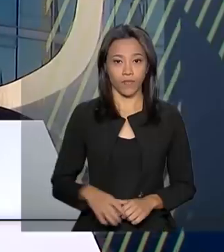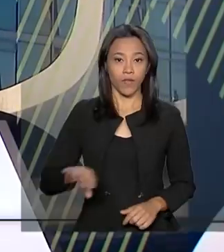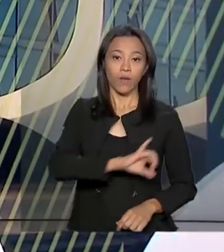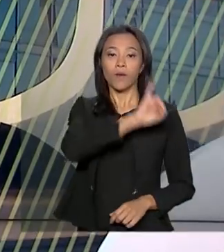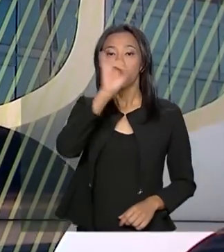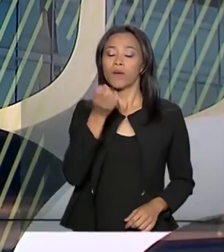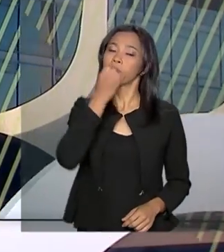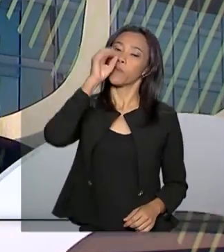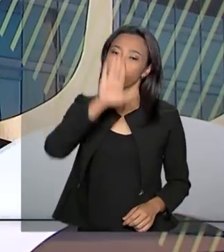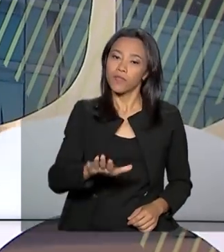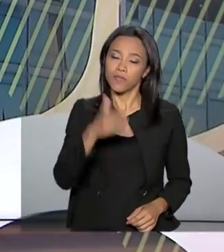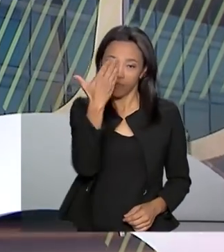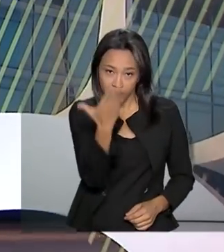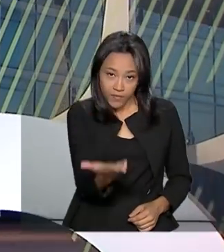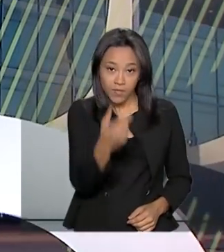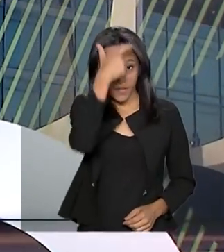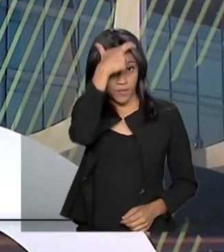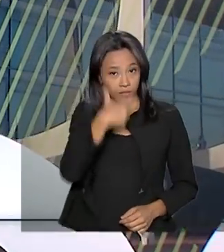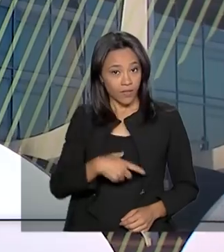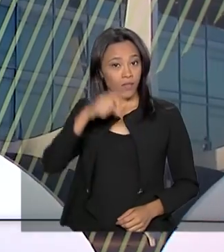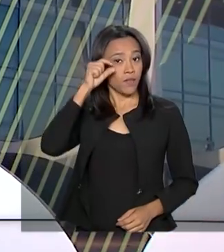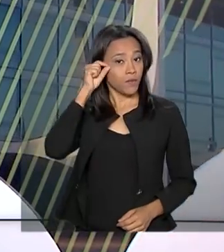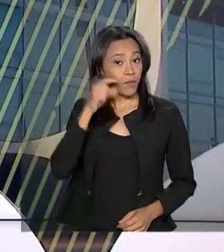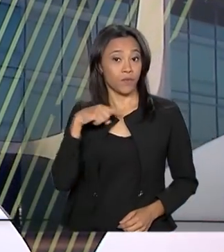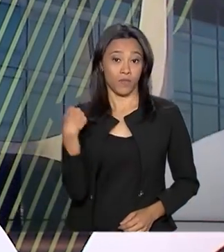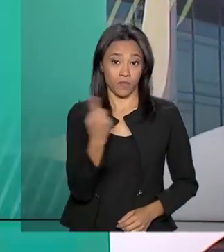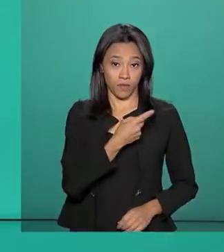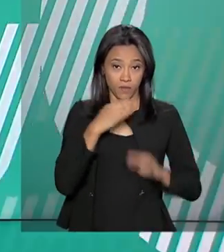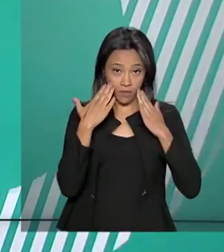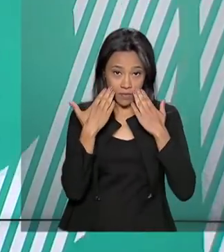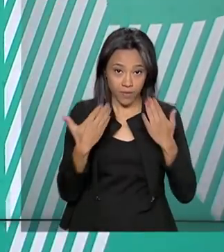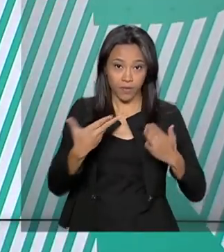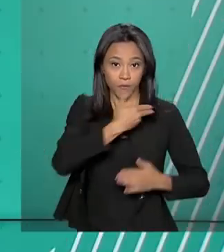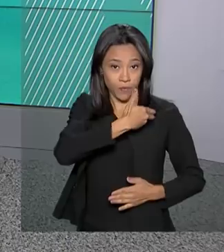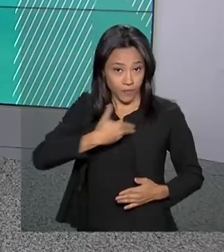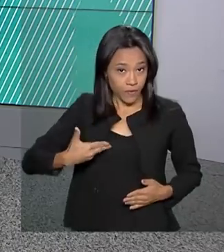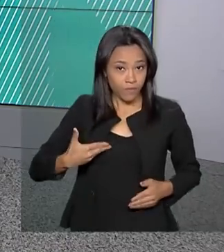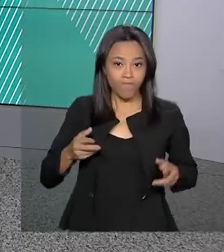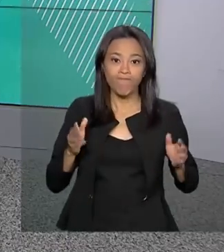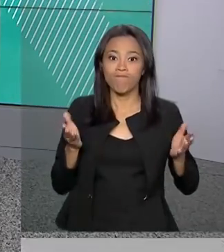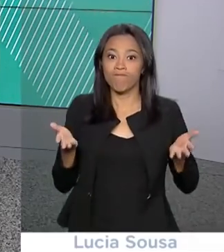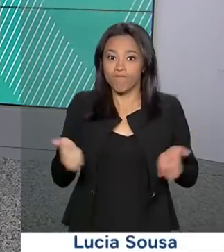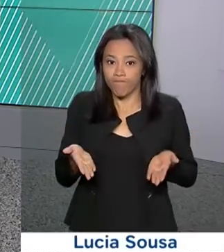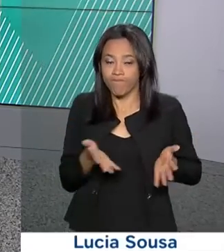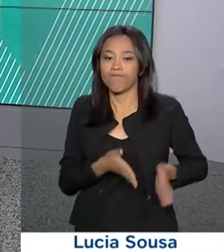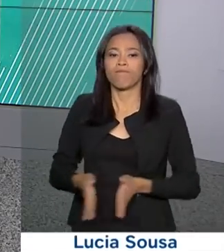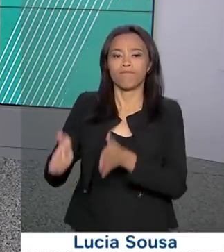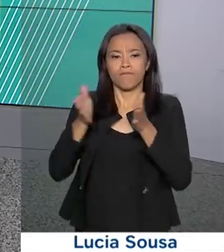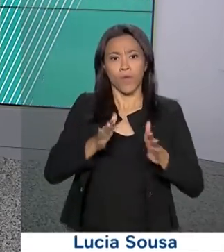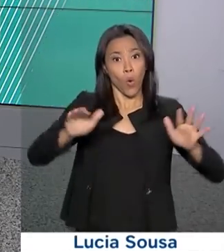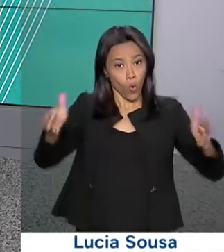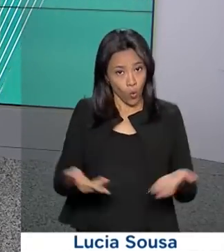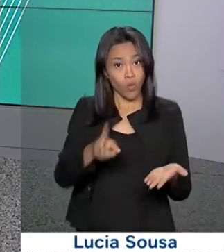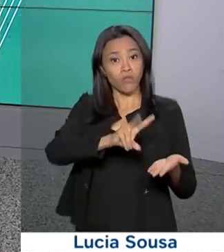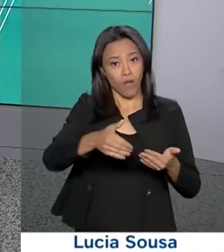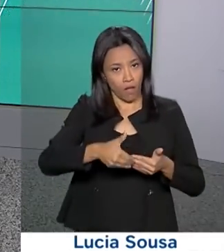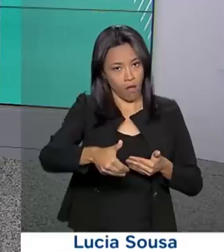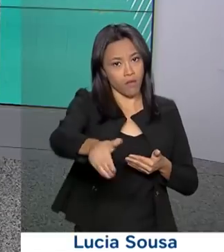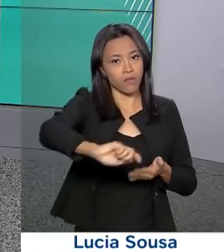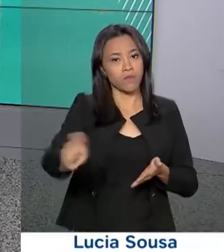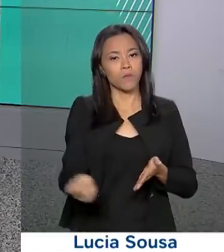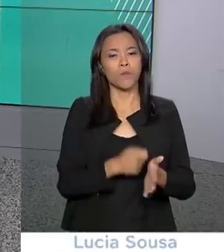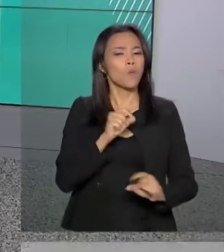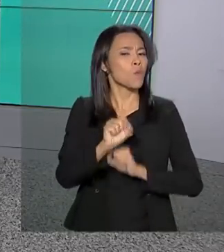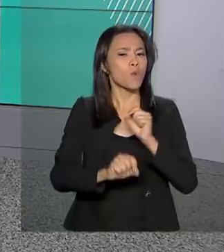Olá, boa tarde para você. Eu sou Roberto Camargo e está no ar o Governo Agora. Vai ser assinada hoje medida provisória